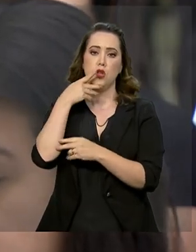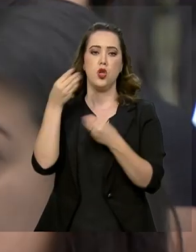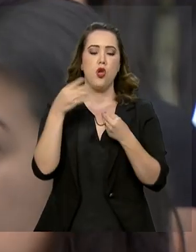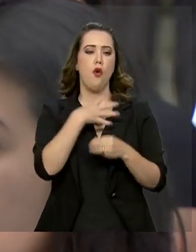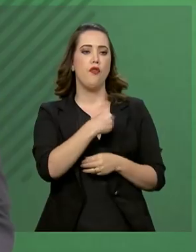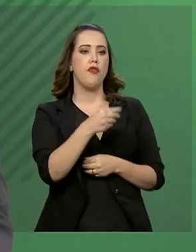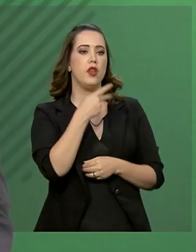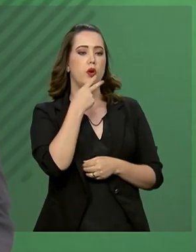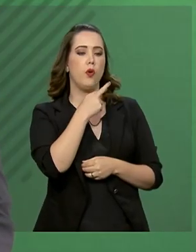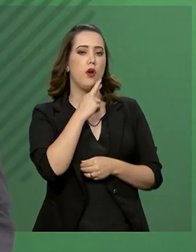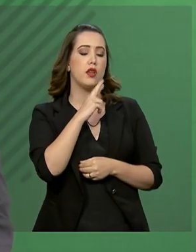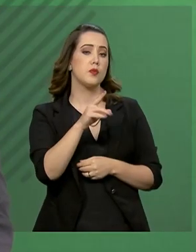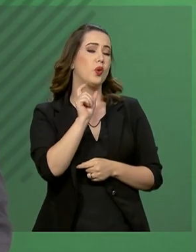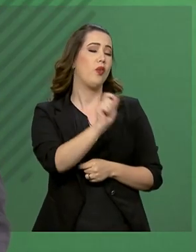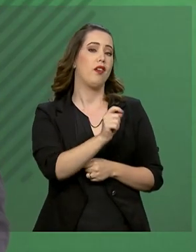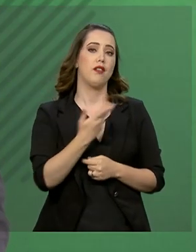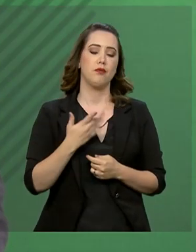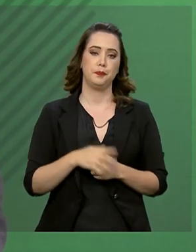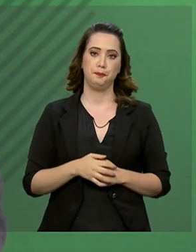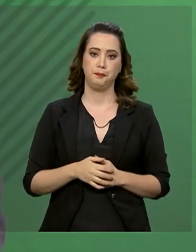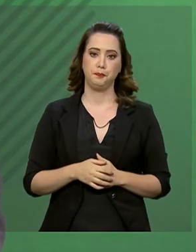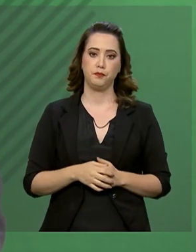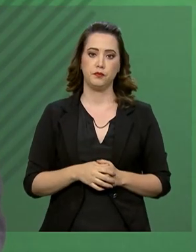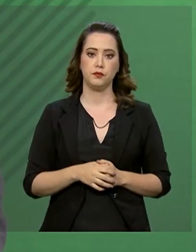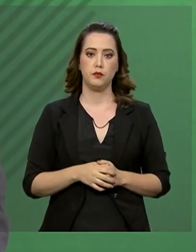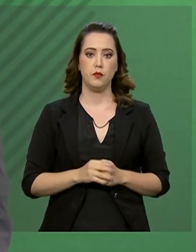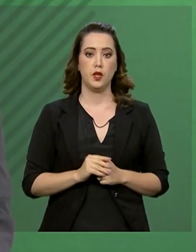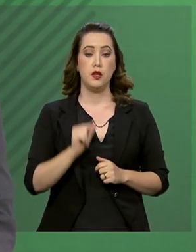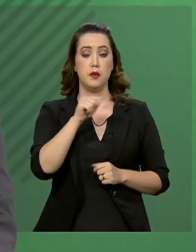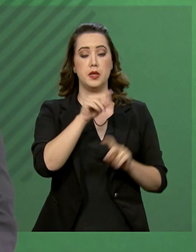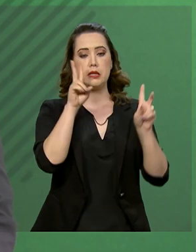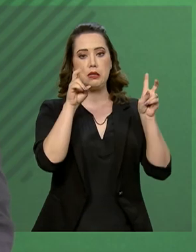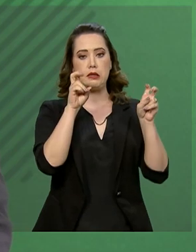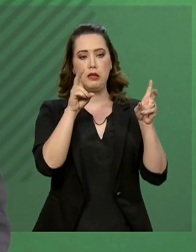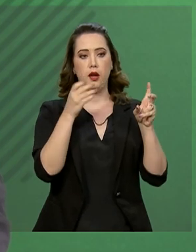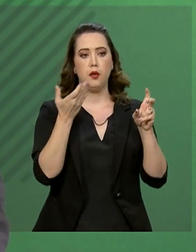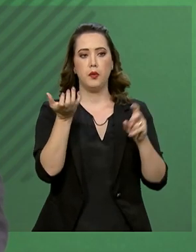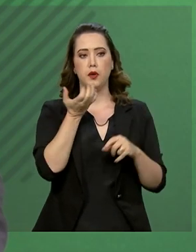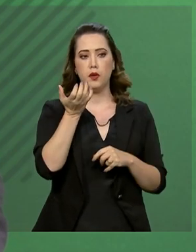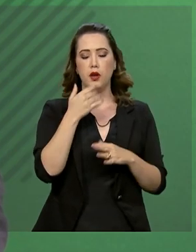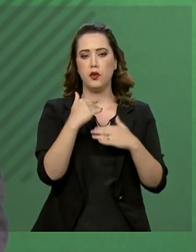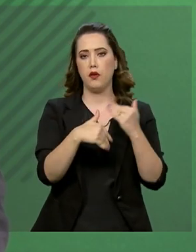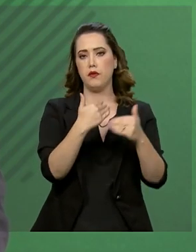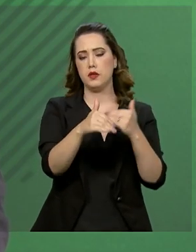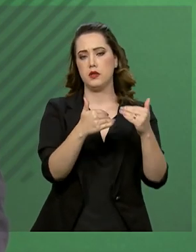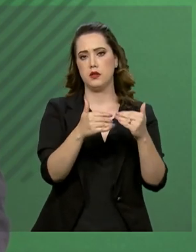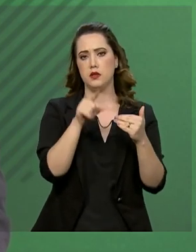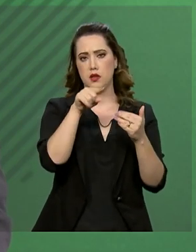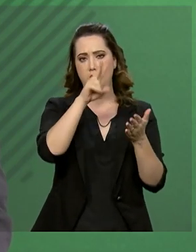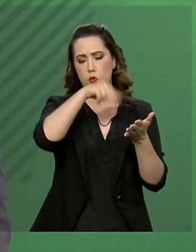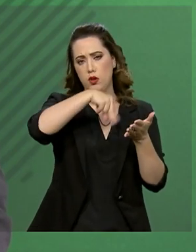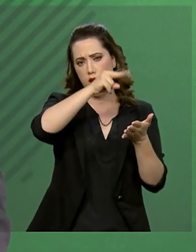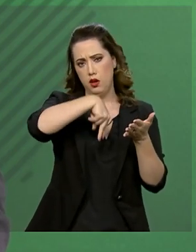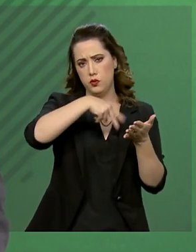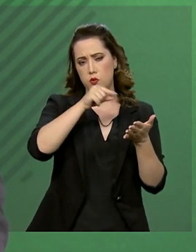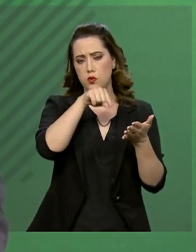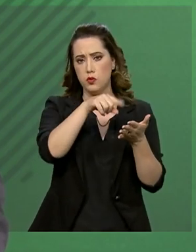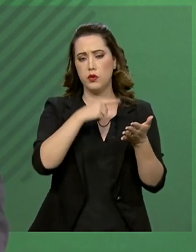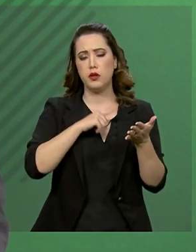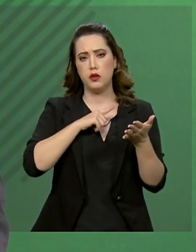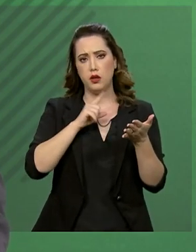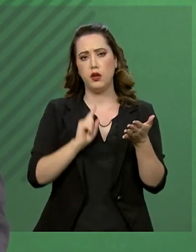do filho. Sobre esse assunto, eu gostaria de avançar-lhes um texto que